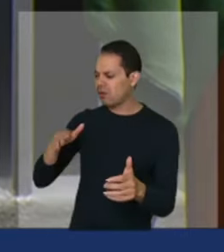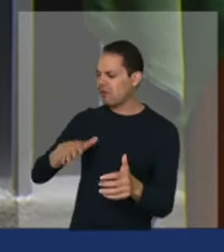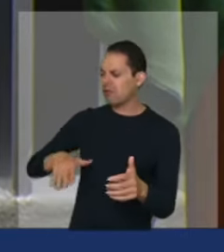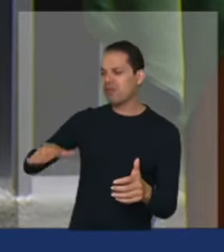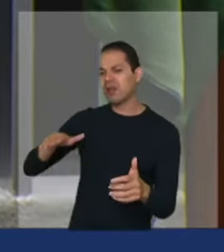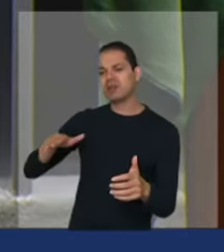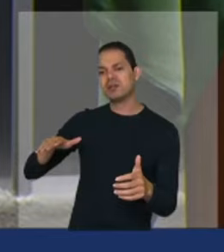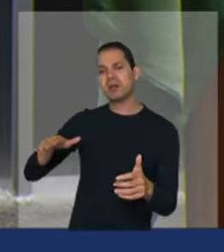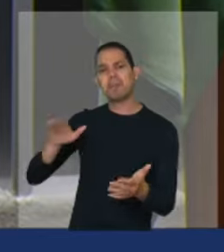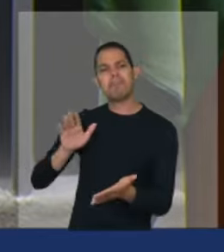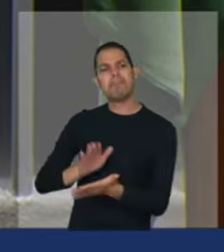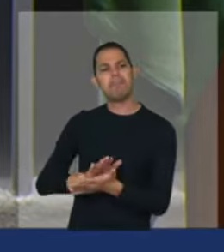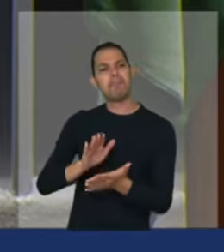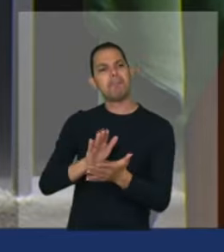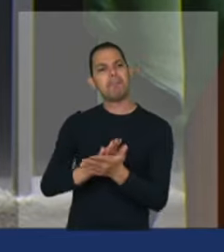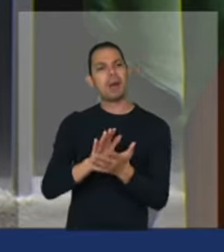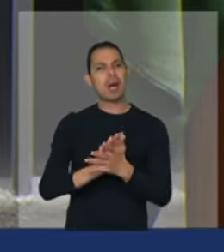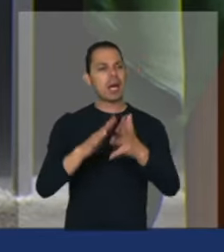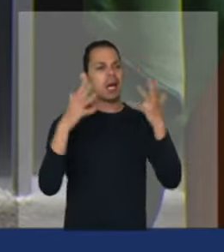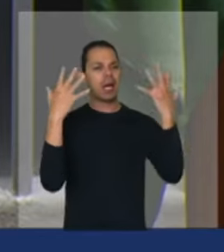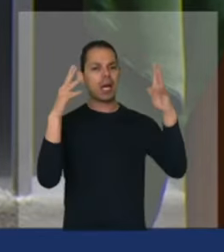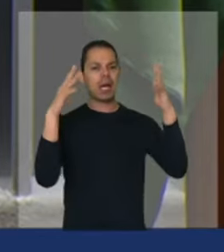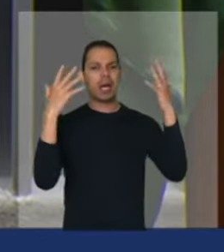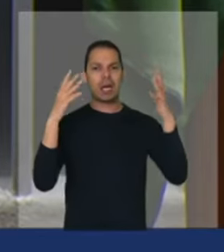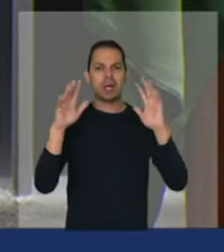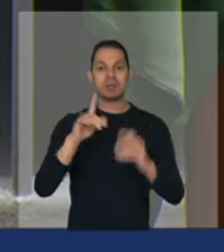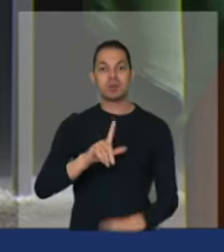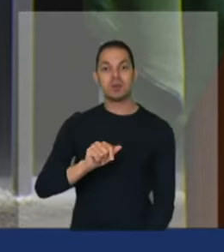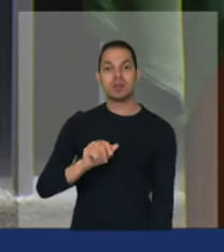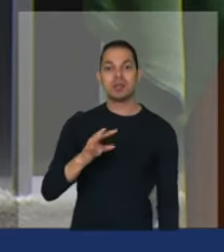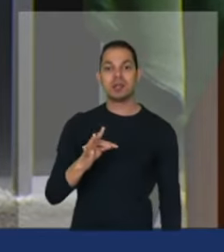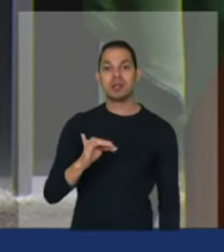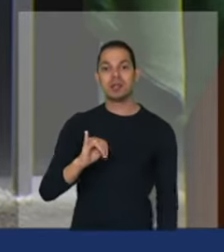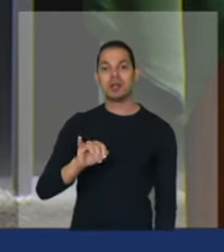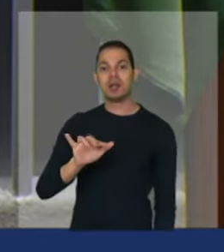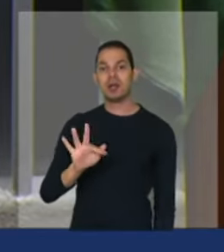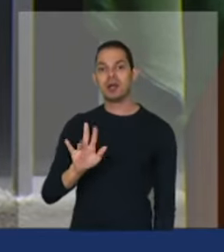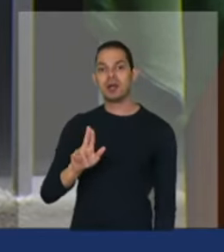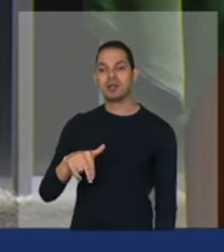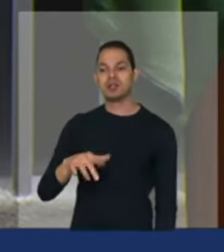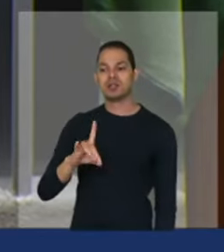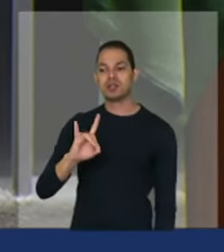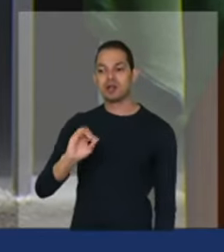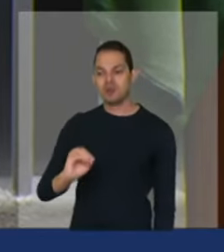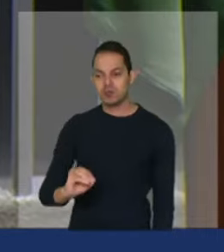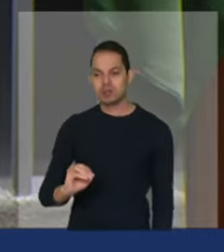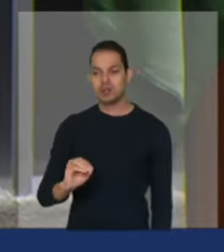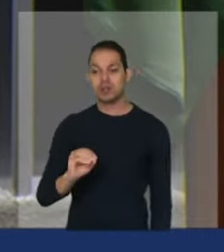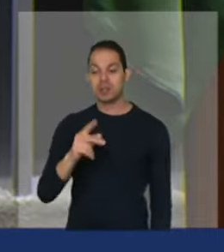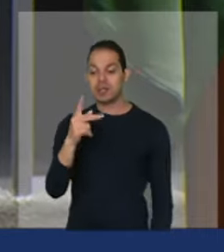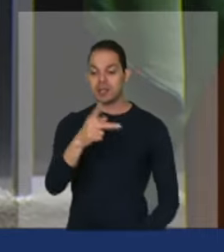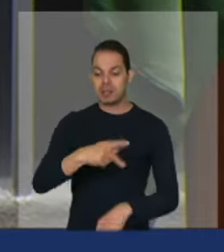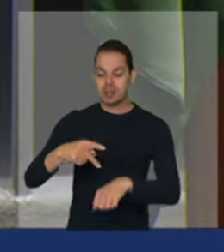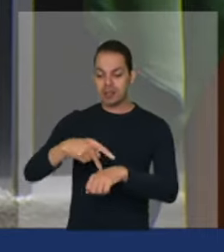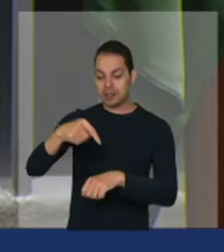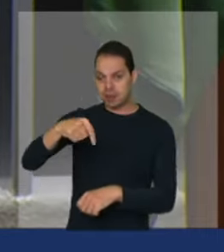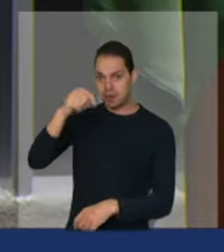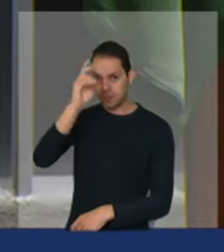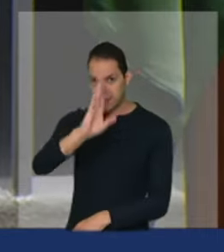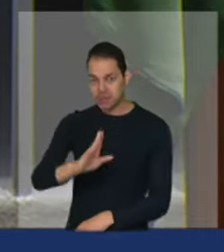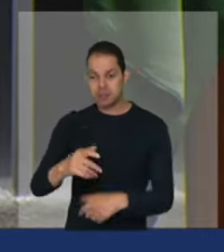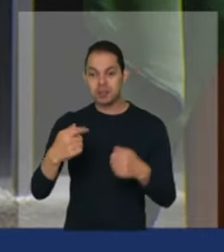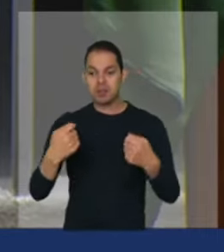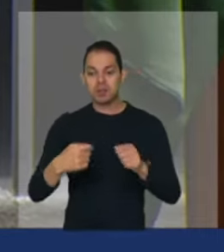palmas e aplaude o latifúndio este tem que ter este país um projeto de